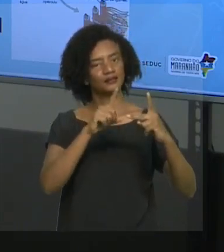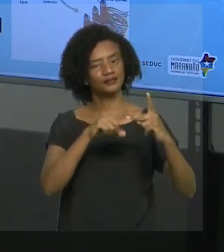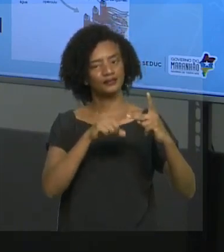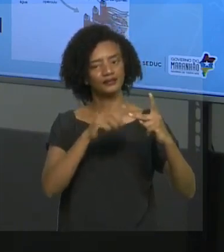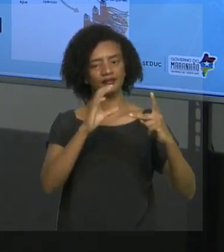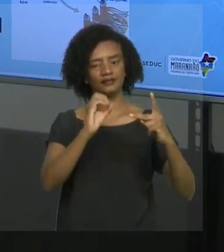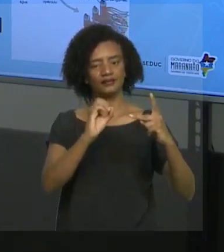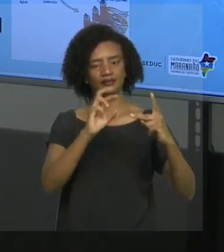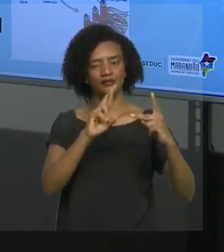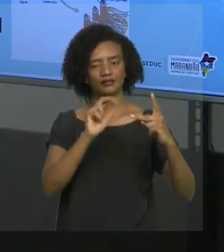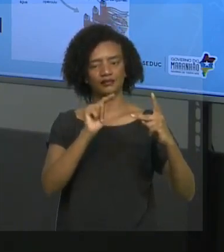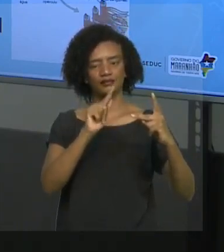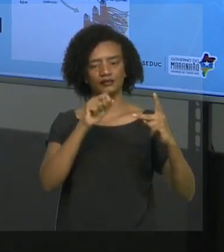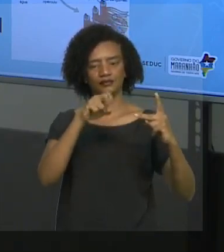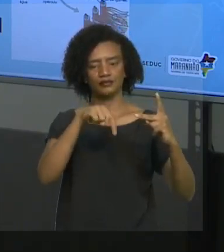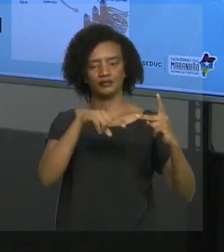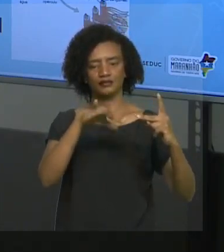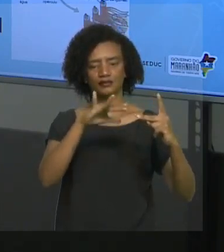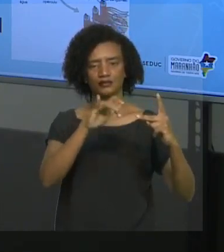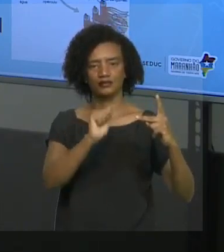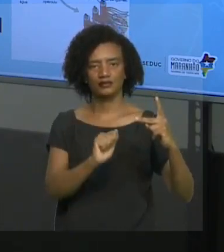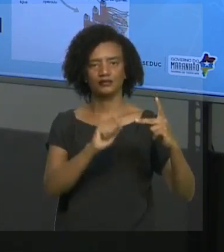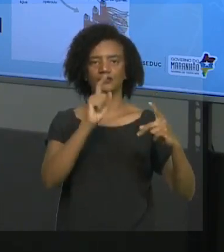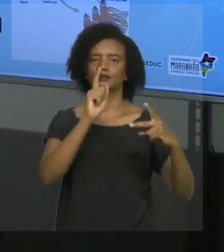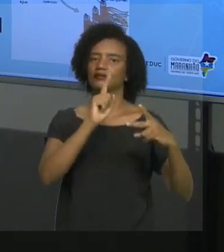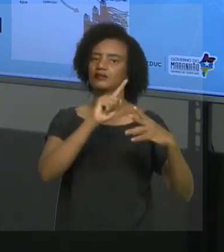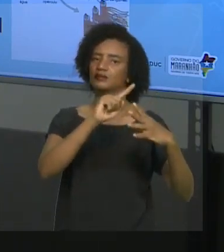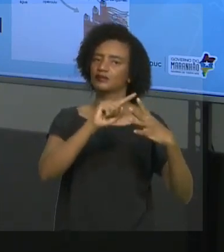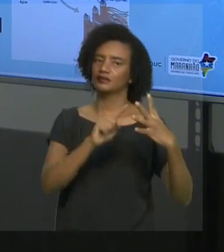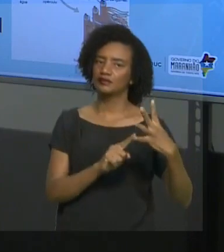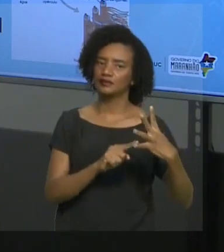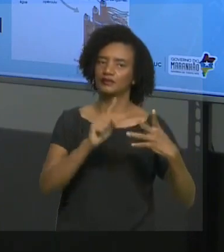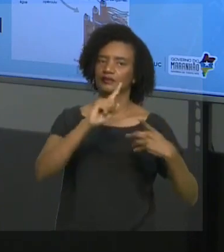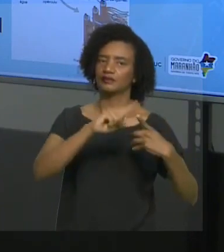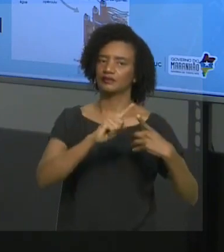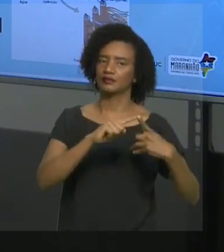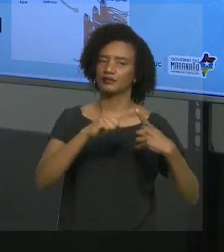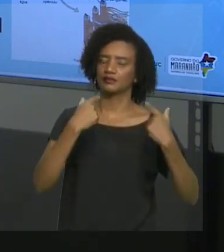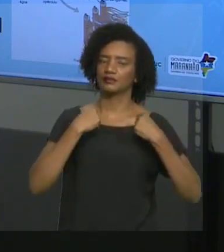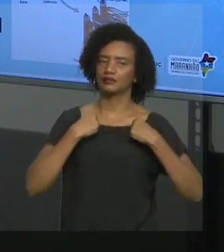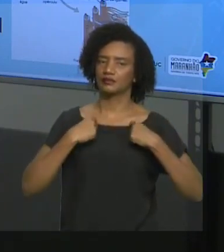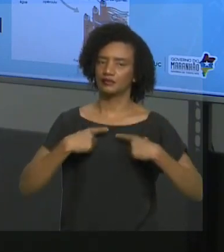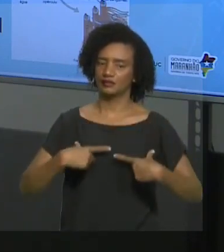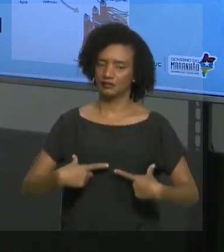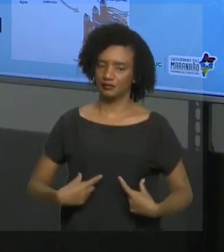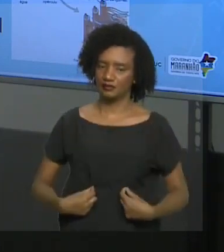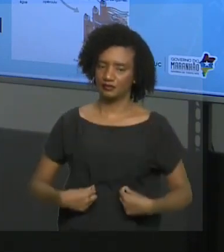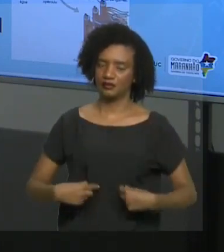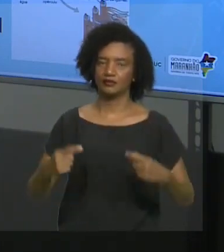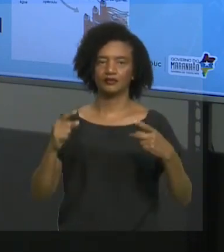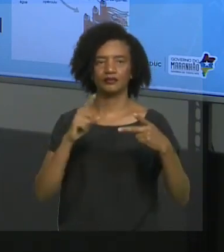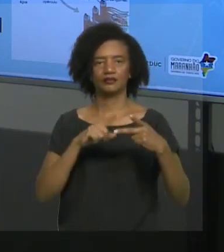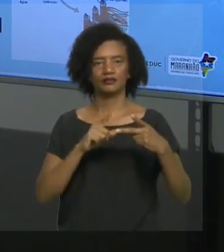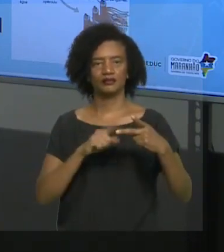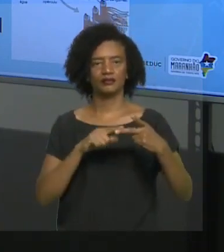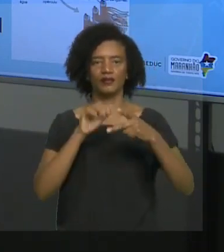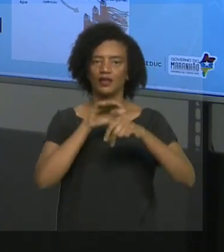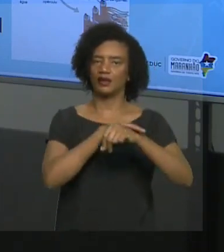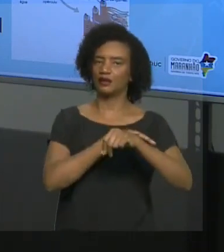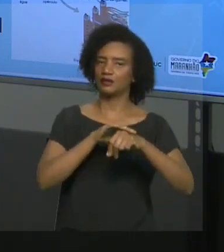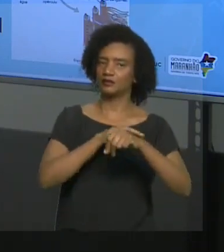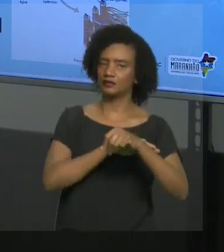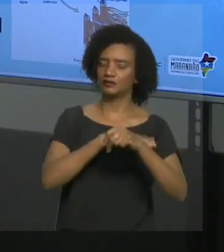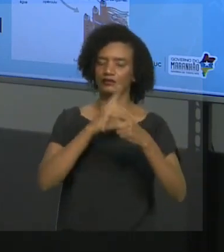cutânea, encontrada por exemplo em minhocas, anelídeos, branqueal em peixes, que realizado pelas brancas, como está representado aqui na figura